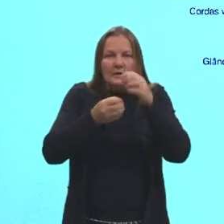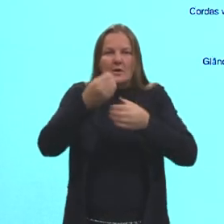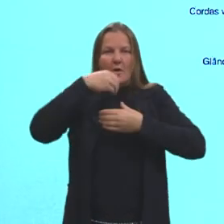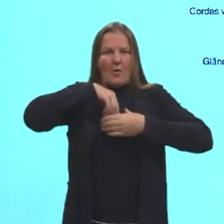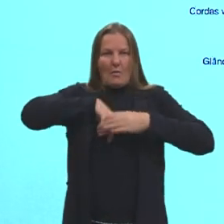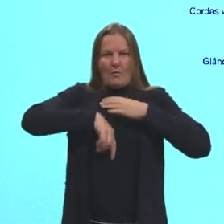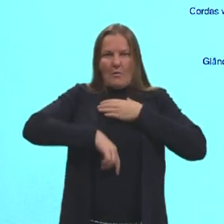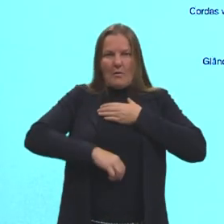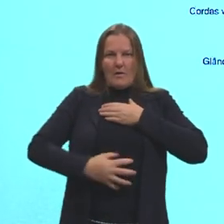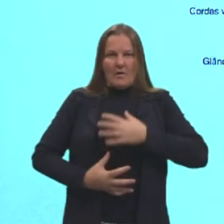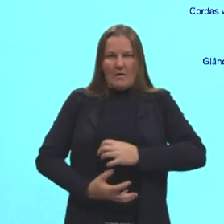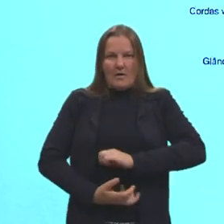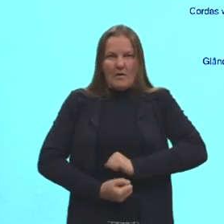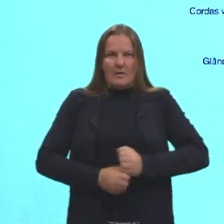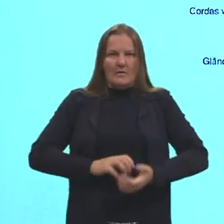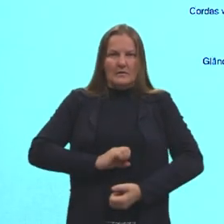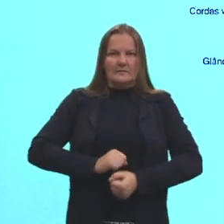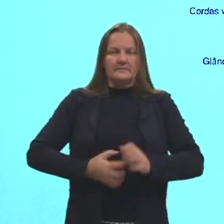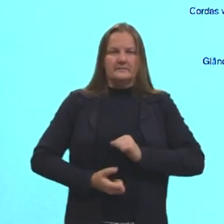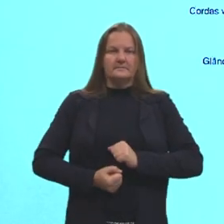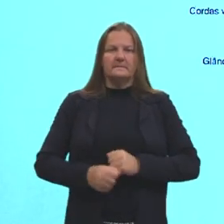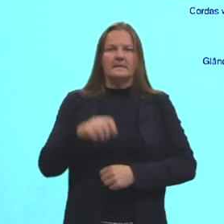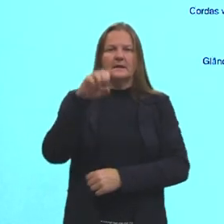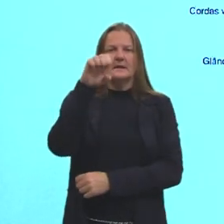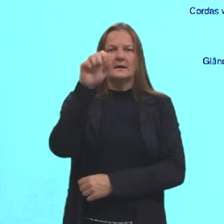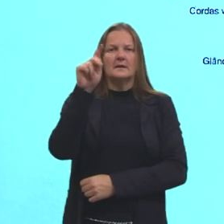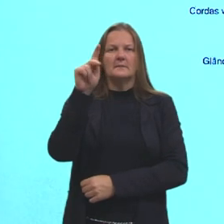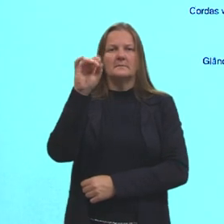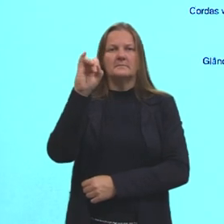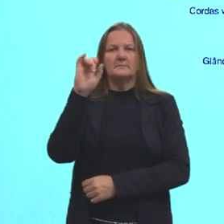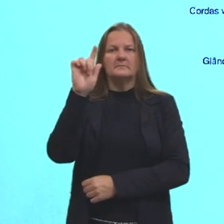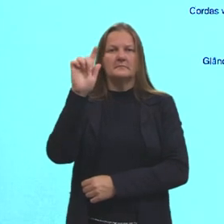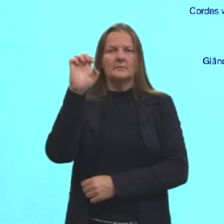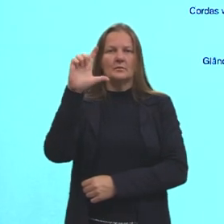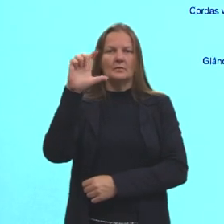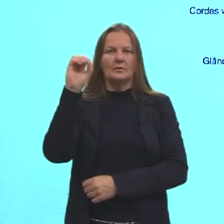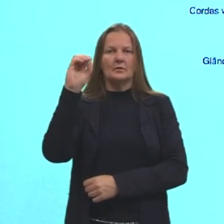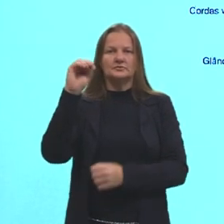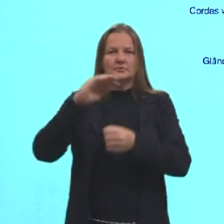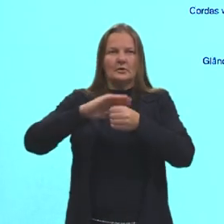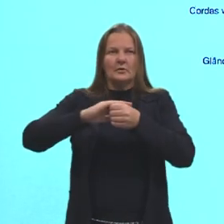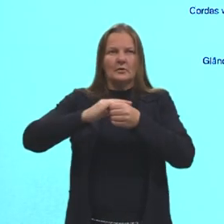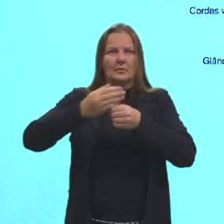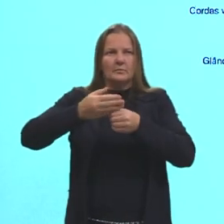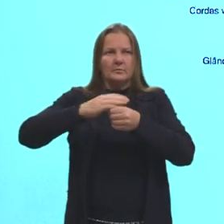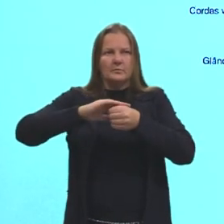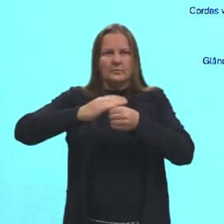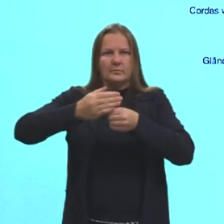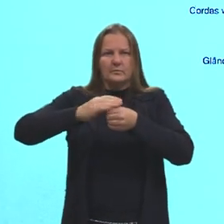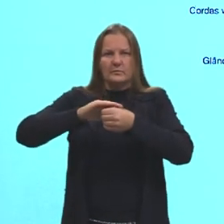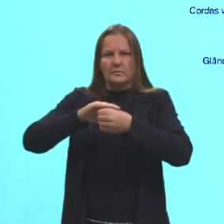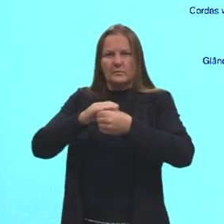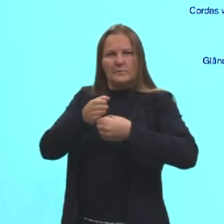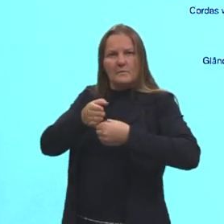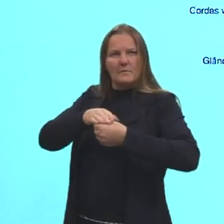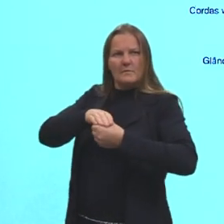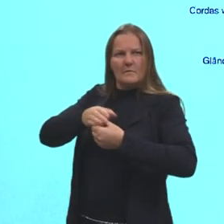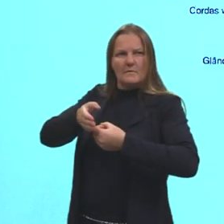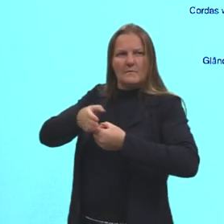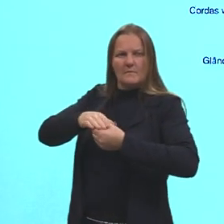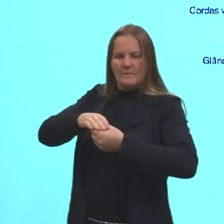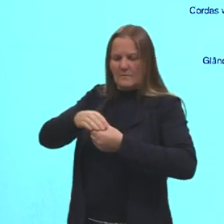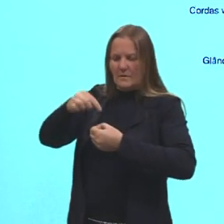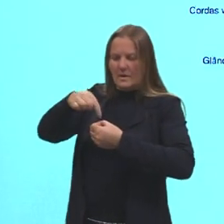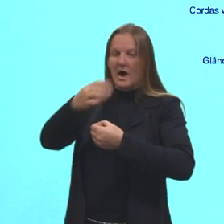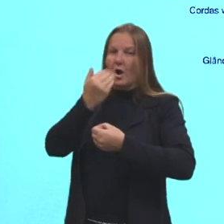podem ver que a glote, a epiglote, ela vai controlando, tá? Ela vai abrindo e fechando, para não deixar que o alimento